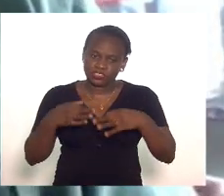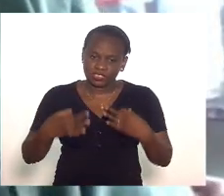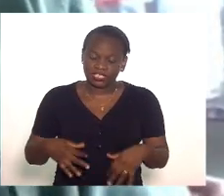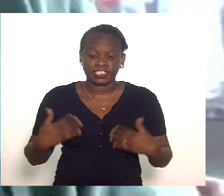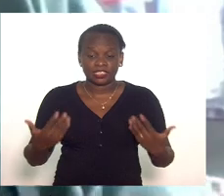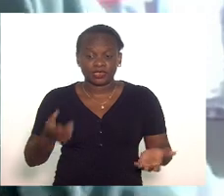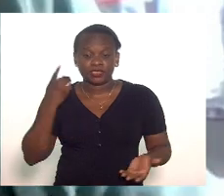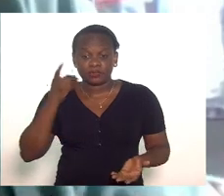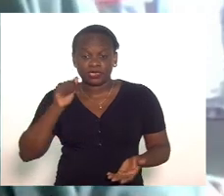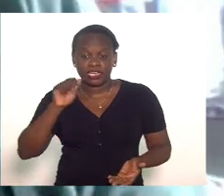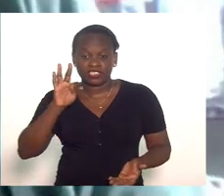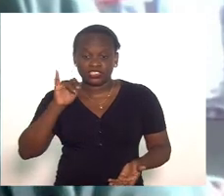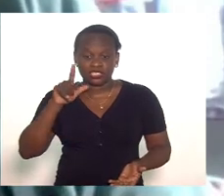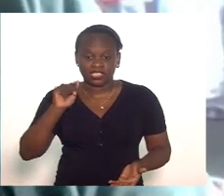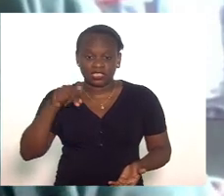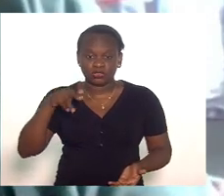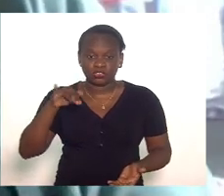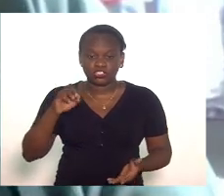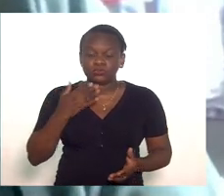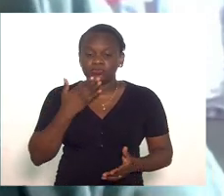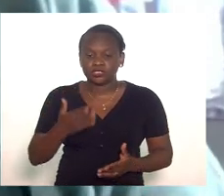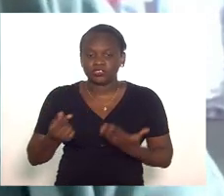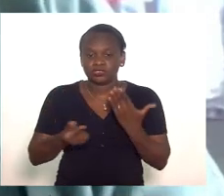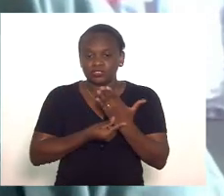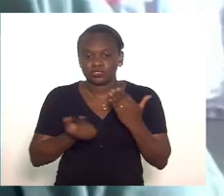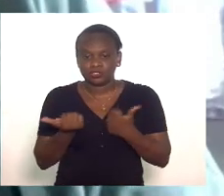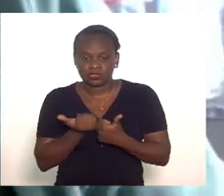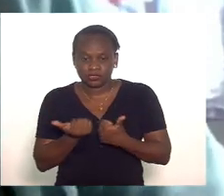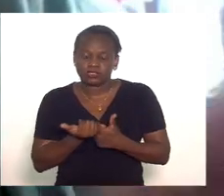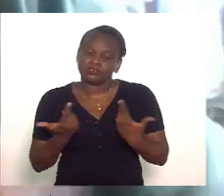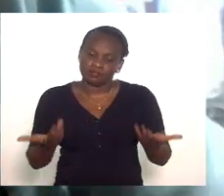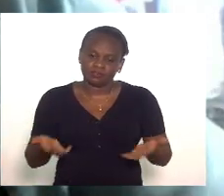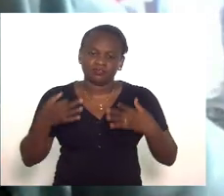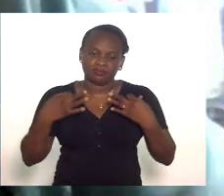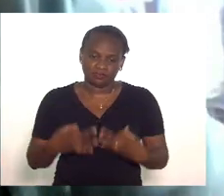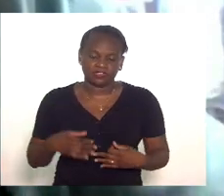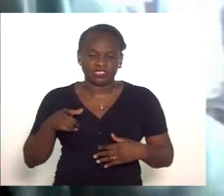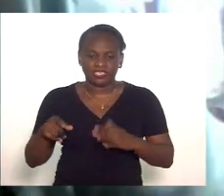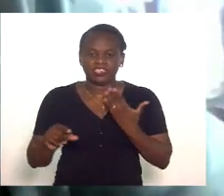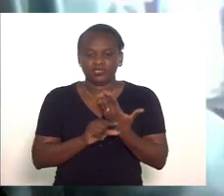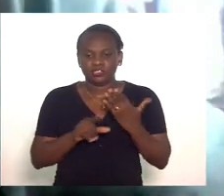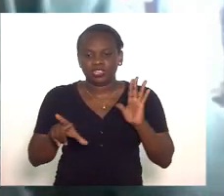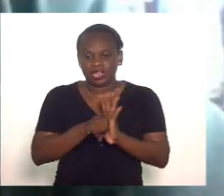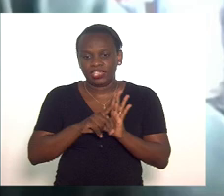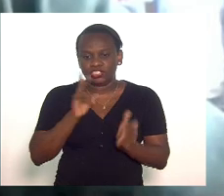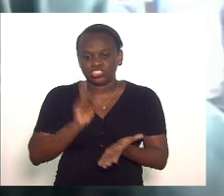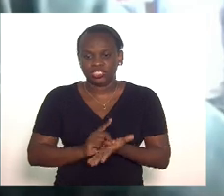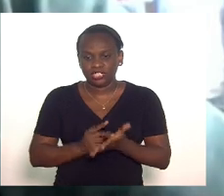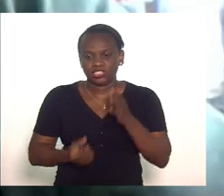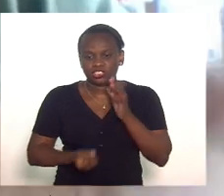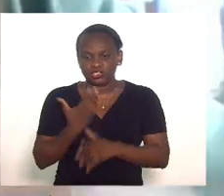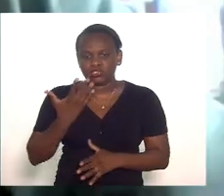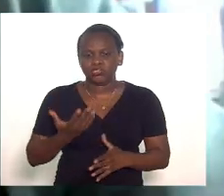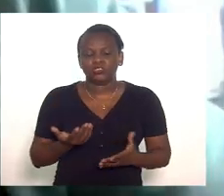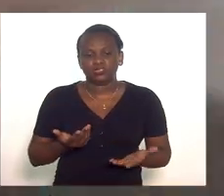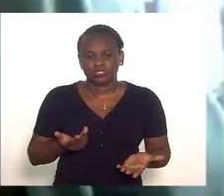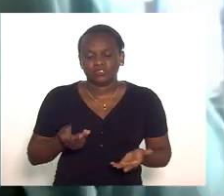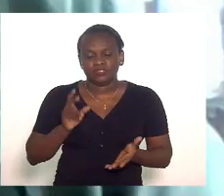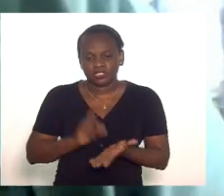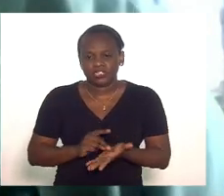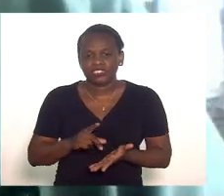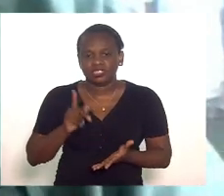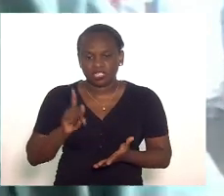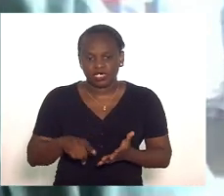deputado Atila Nunes pediu com a autoria nada mais justo ele é autor da lei original criando a decrade que